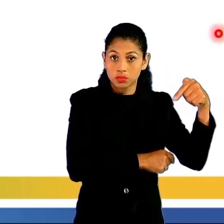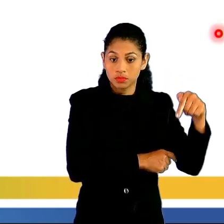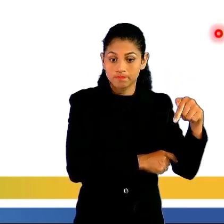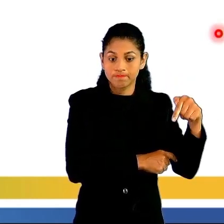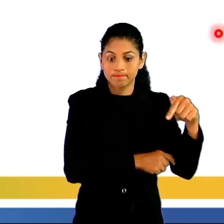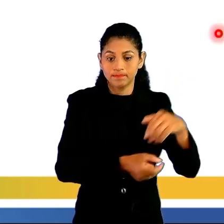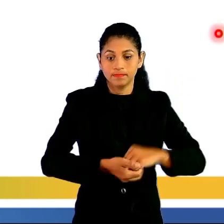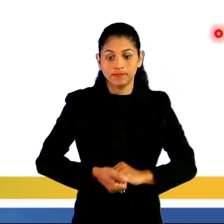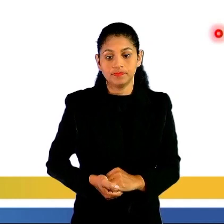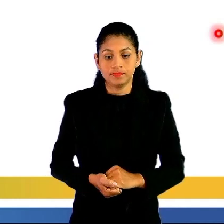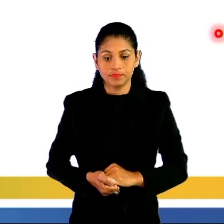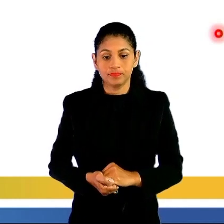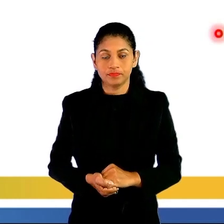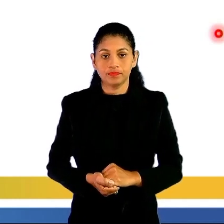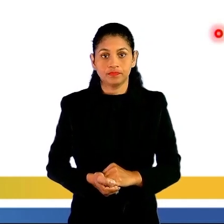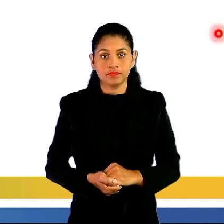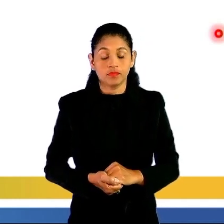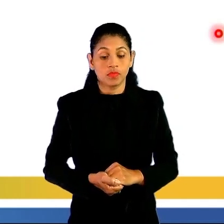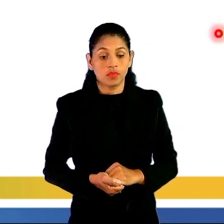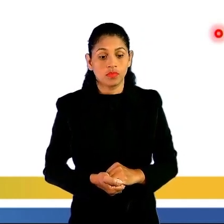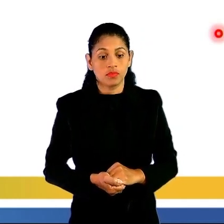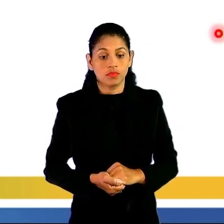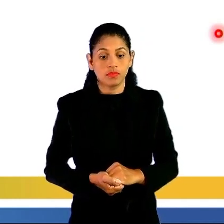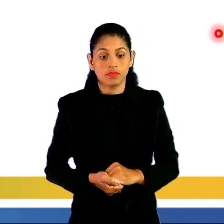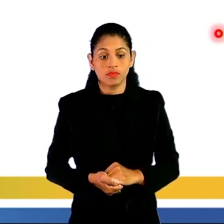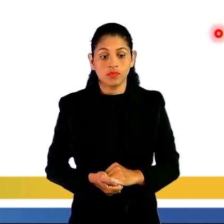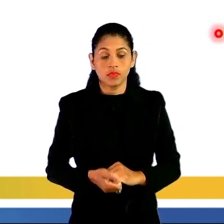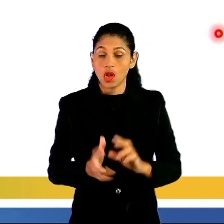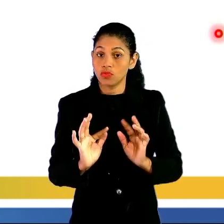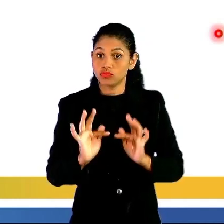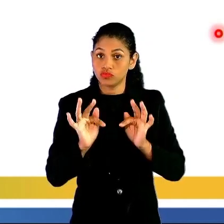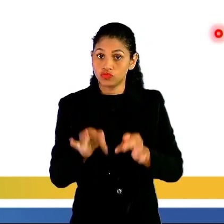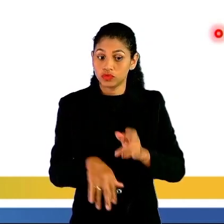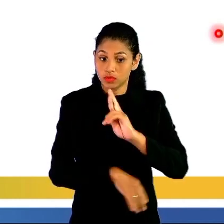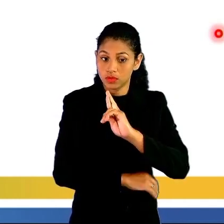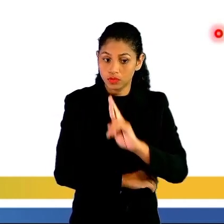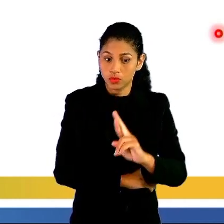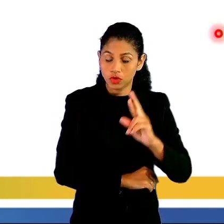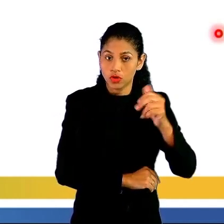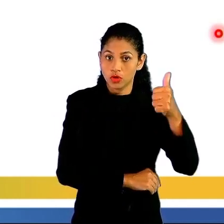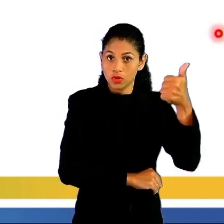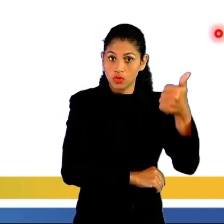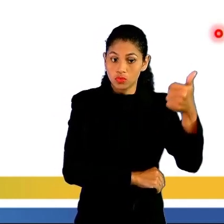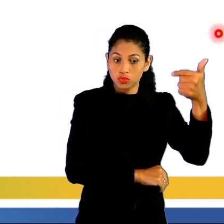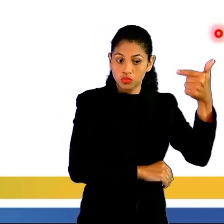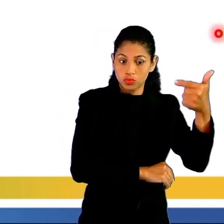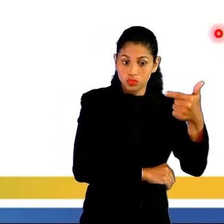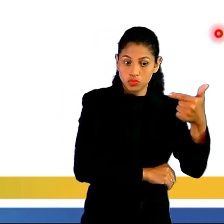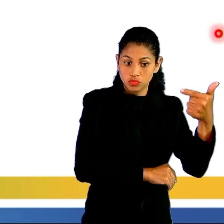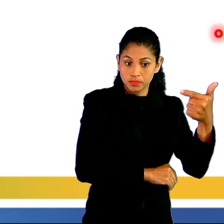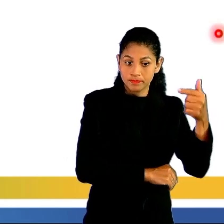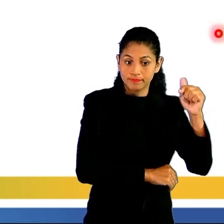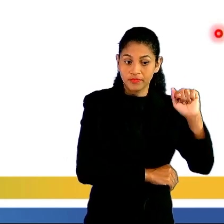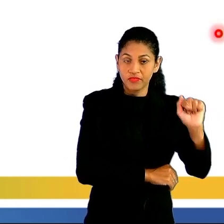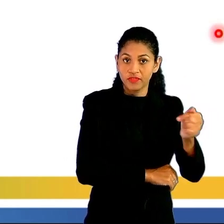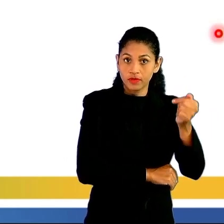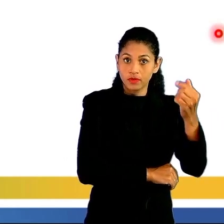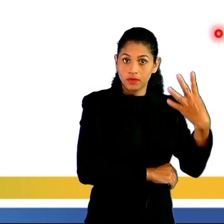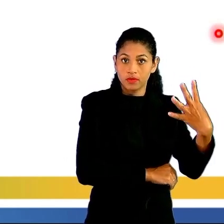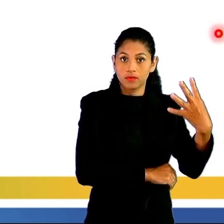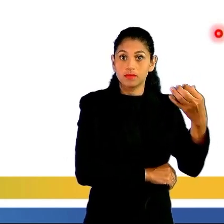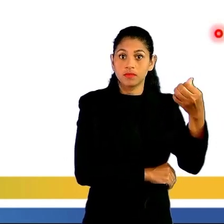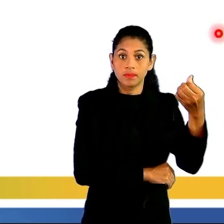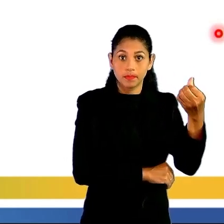122,46. O que nós fizemos aí? Como é